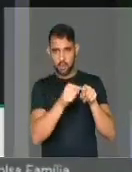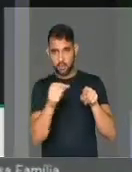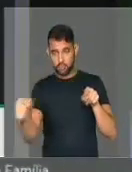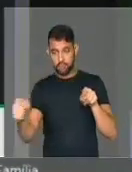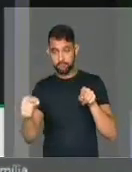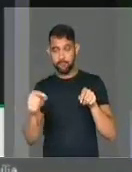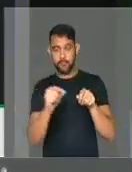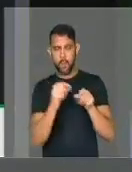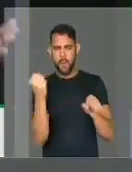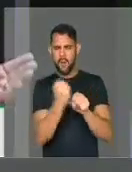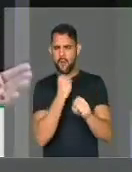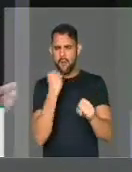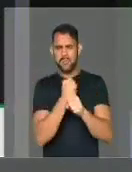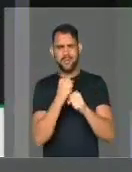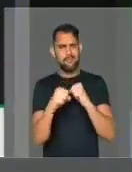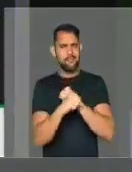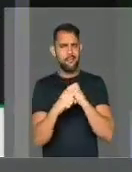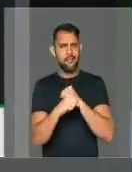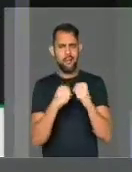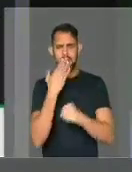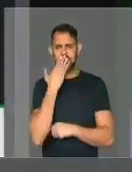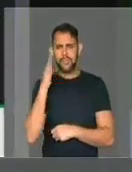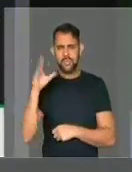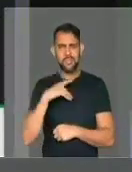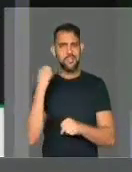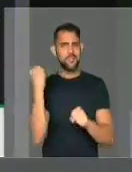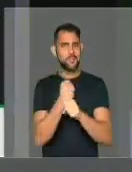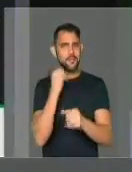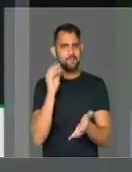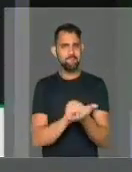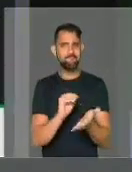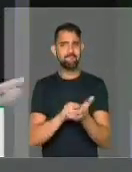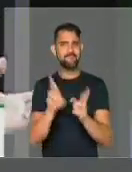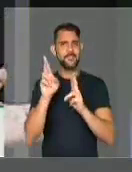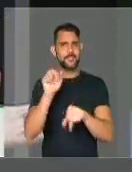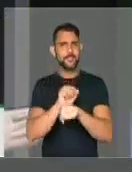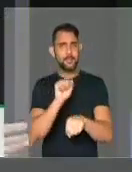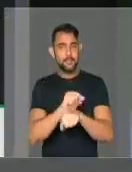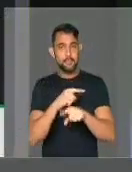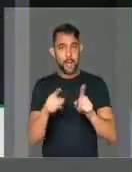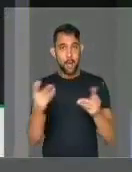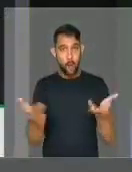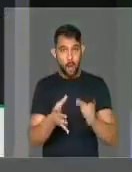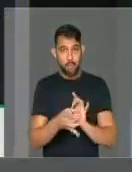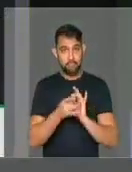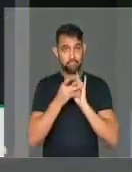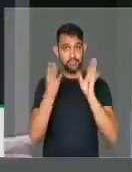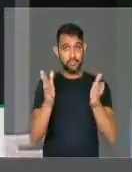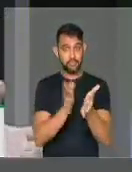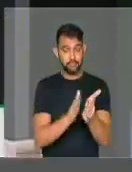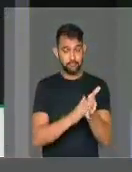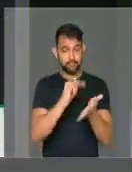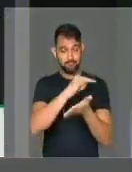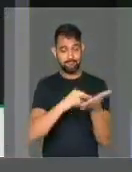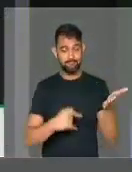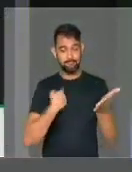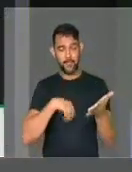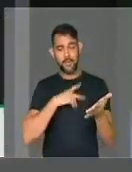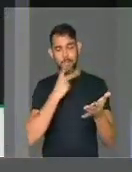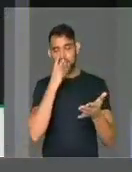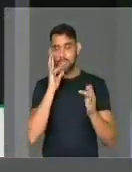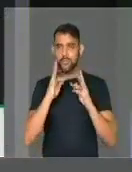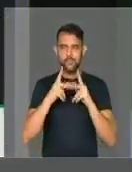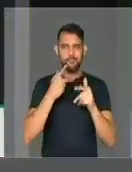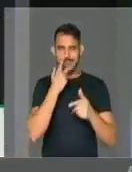Uma obra que há muitos anos é prometida, uma obra que há muitos anos é esperada e é óbvio que todos nós estamos, de certa forma,